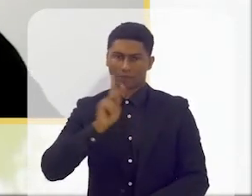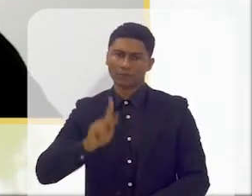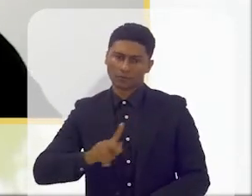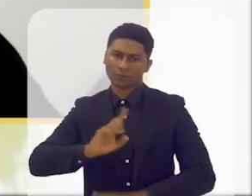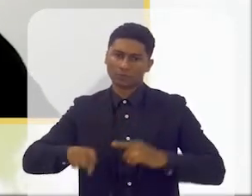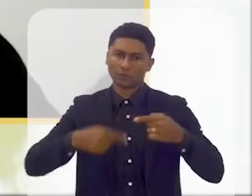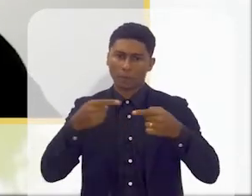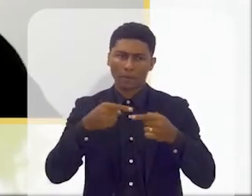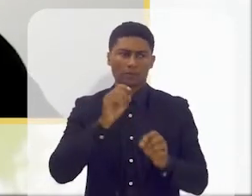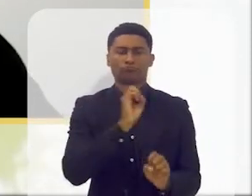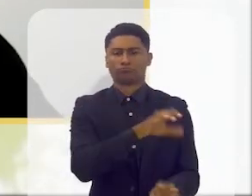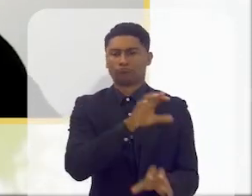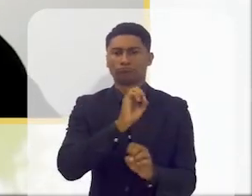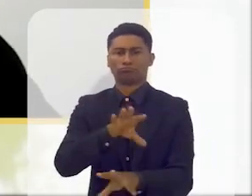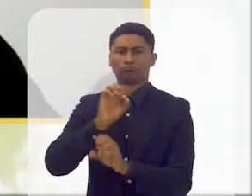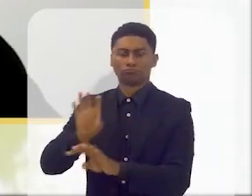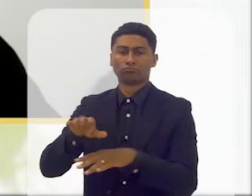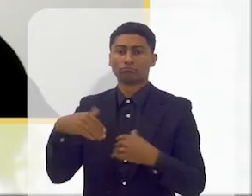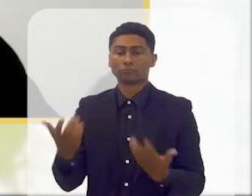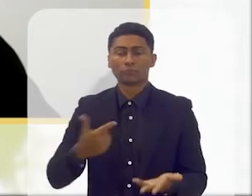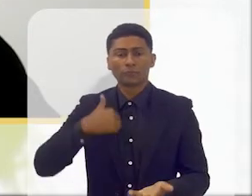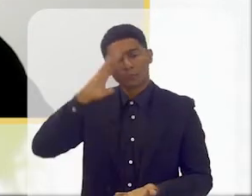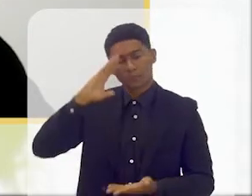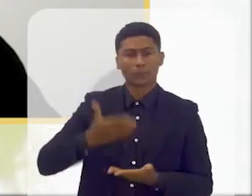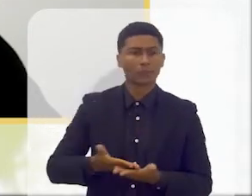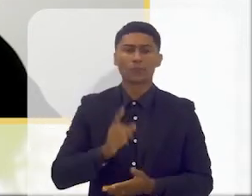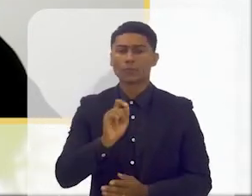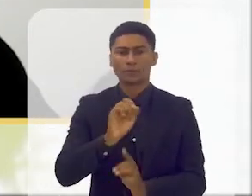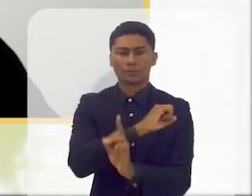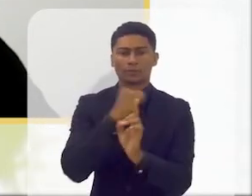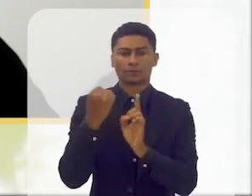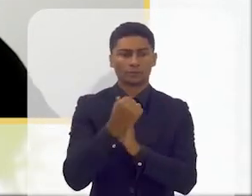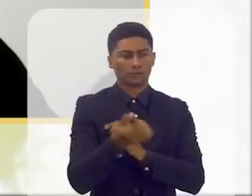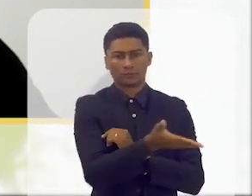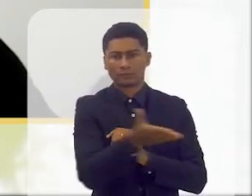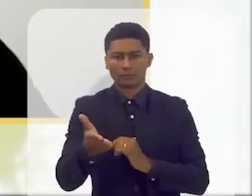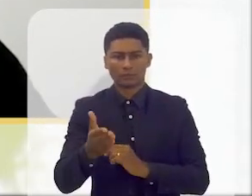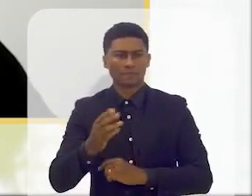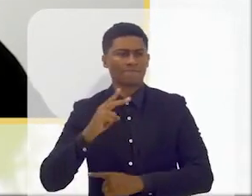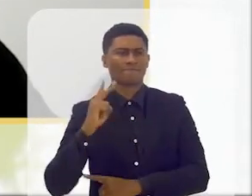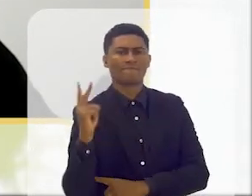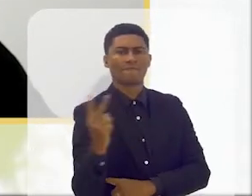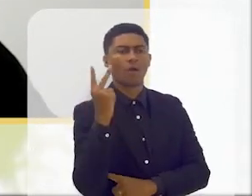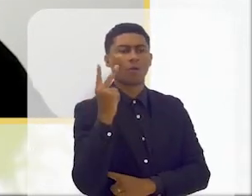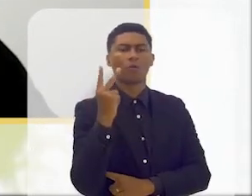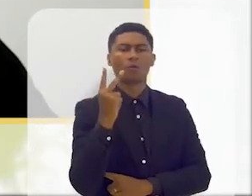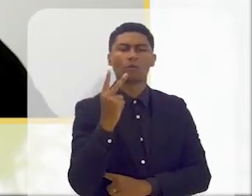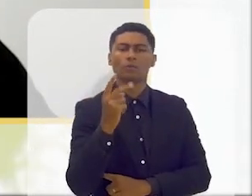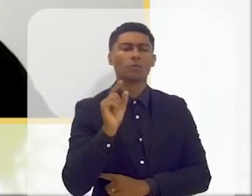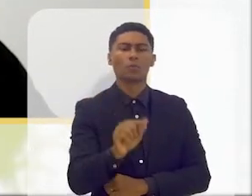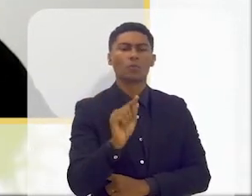e eu acredito, de facto, que a riqueza da sociedade está na diferença